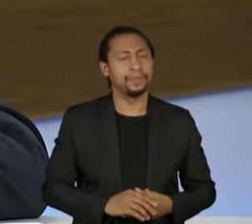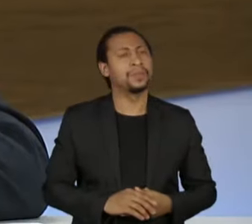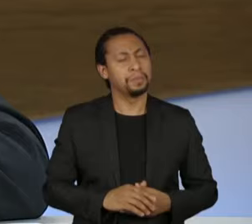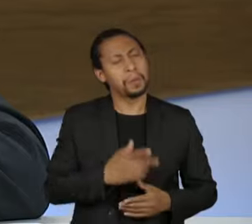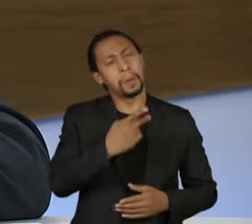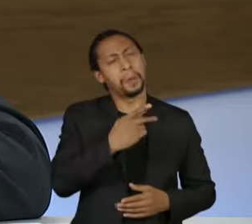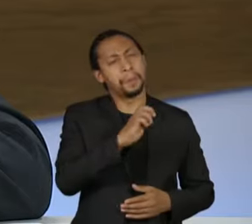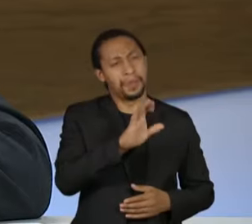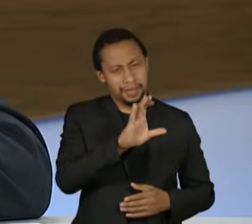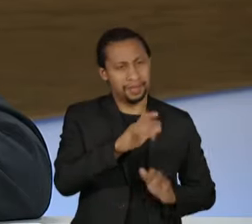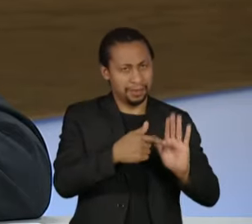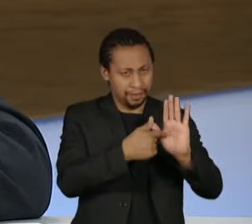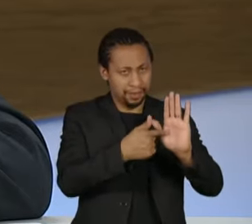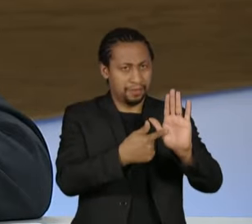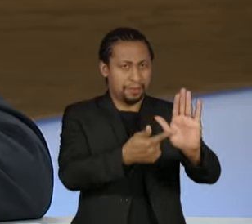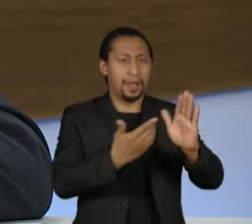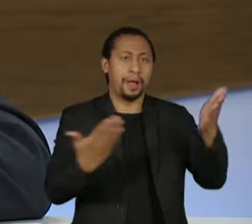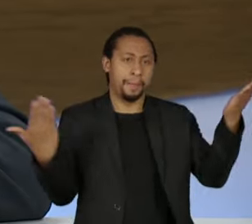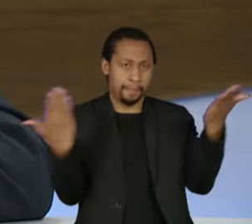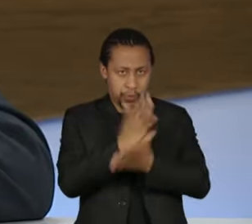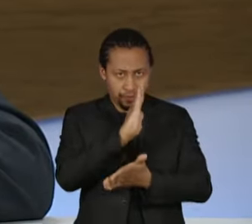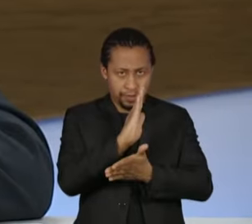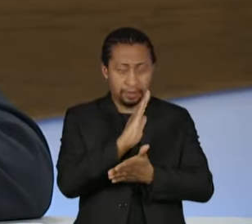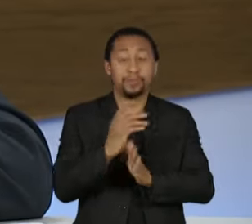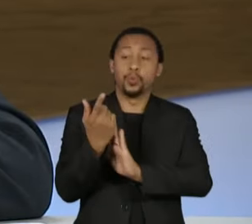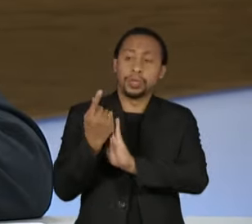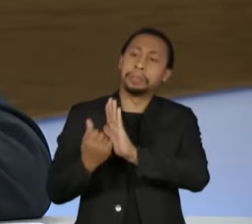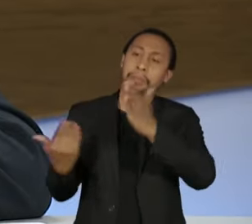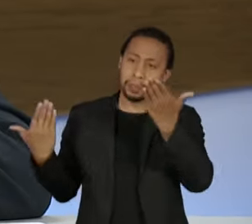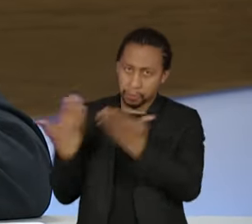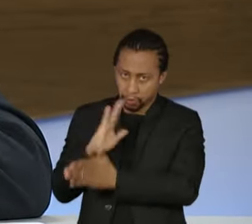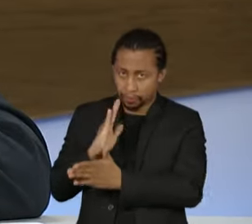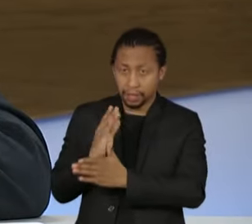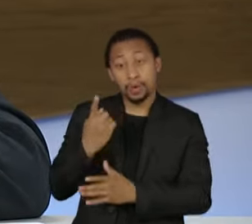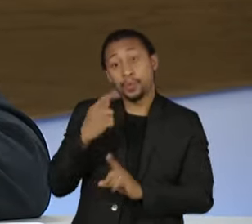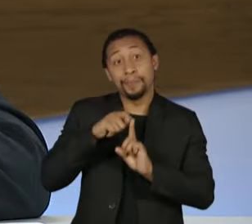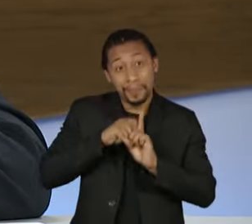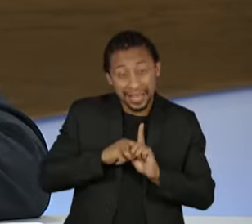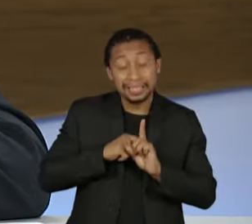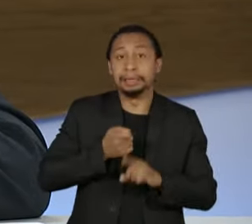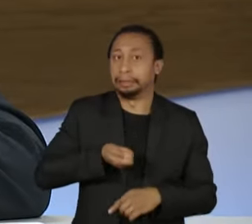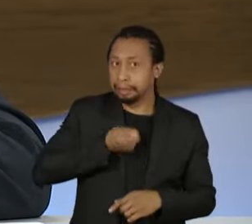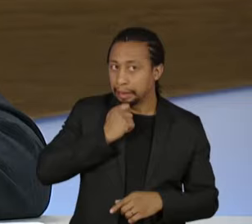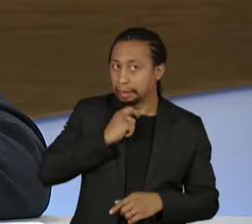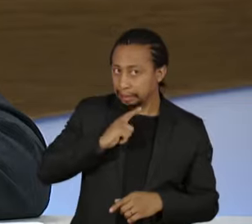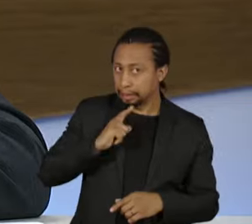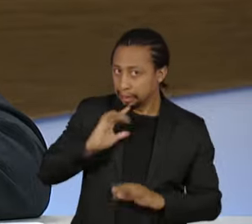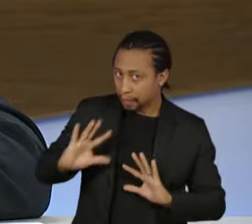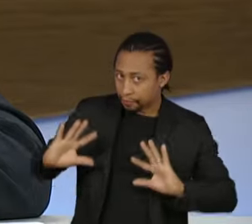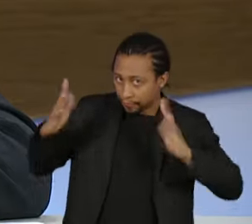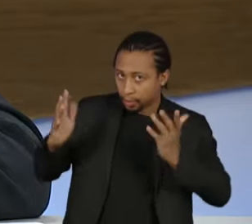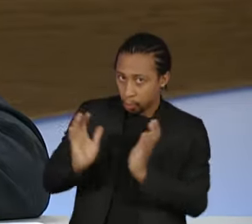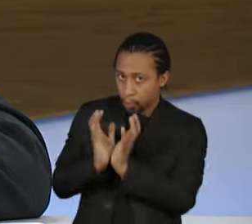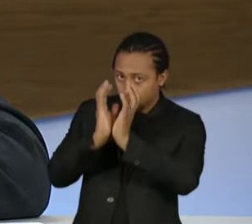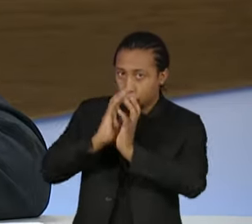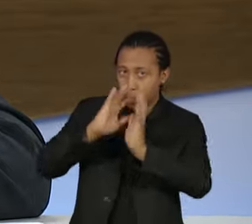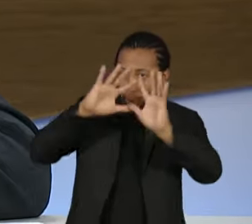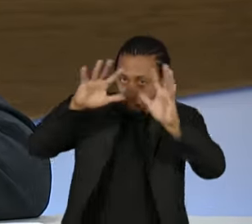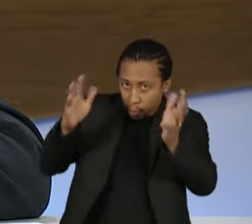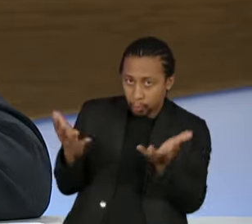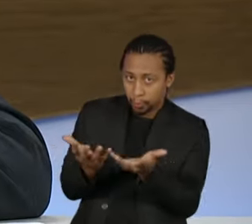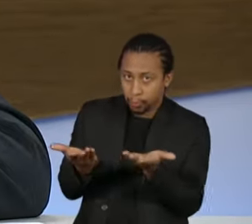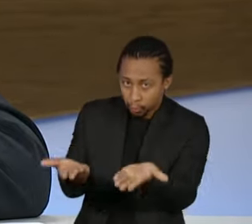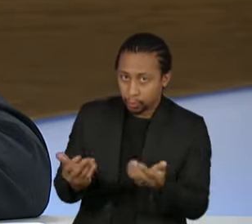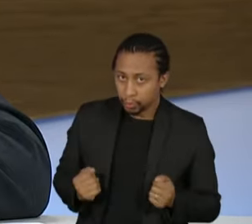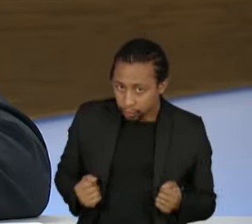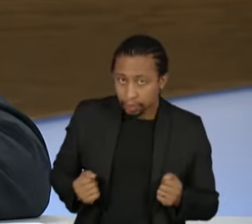PEC e aprovar o orçamento. Tem só um mês para isso e ainda tem uma Copa do Mundo no meio. Se por acaso não der tempo de aprovar essa PEC e o orçamento, qual é a